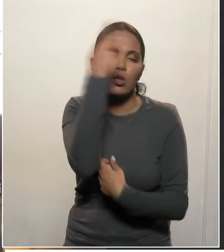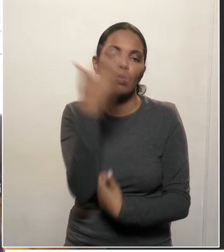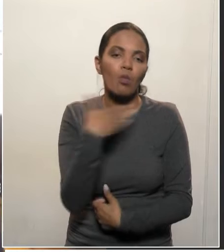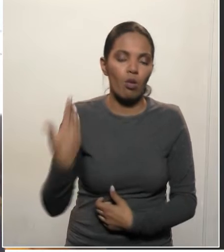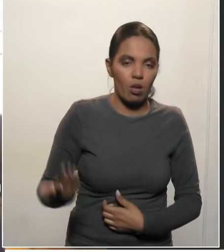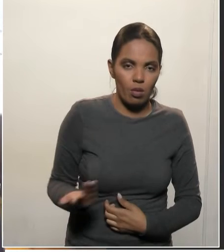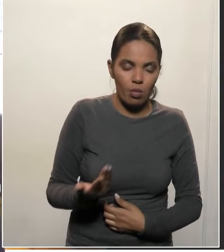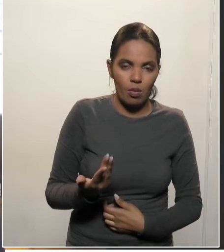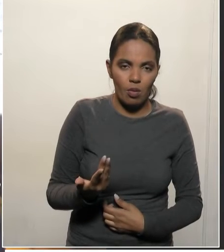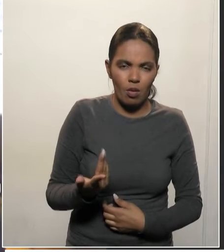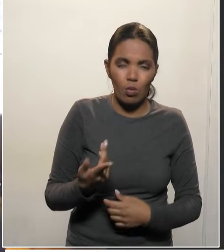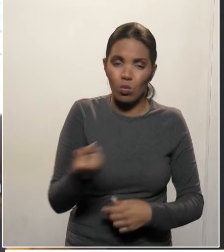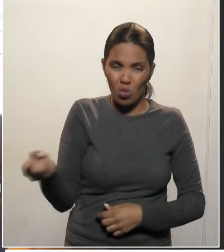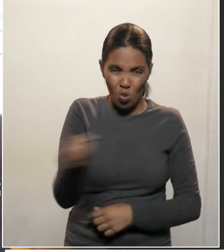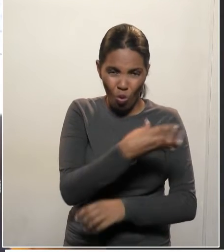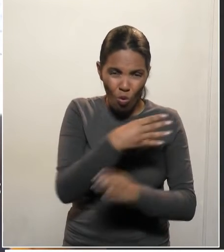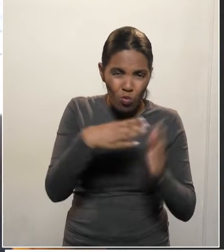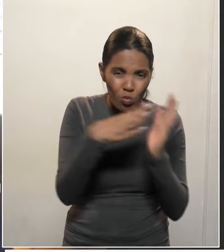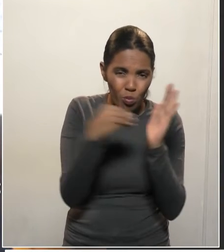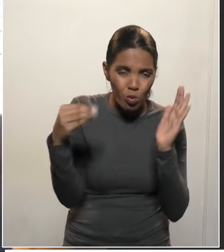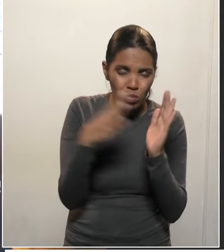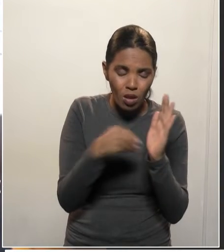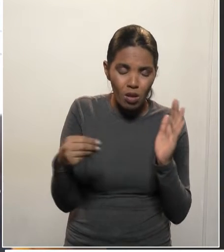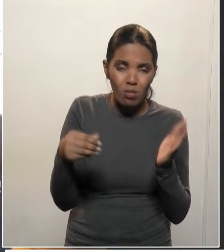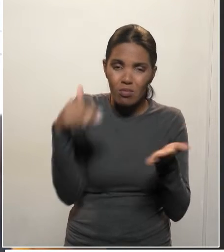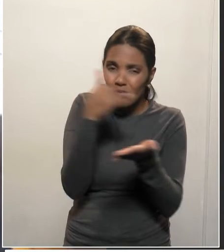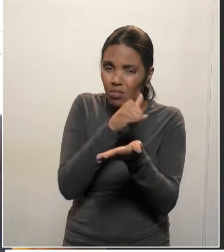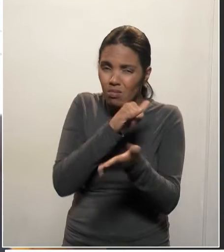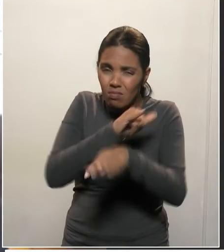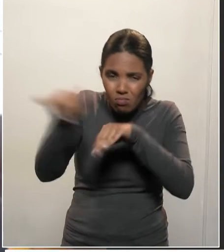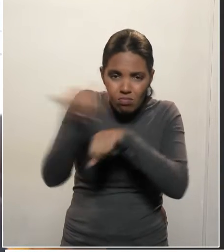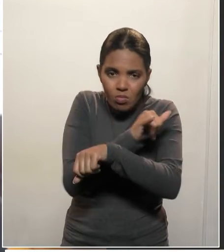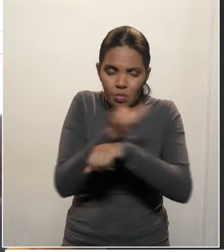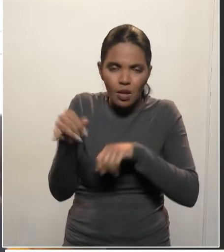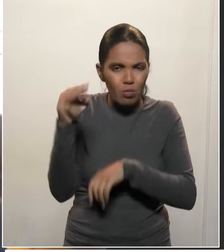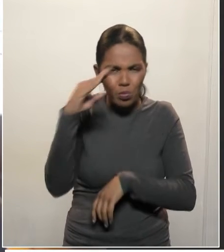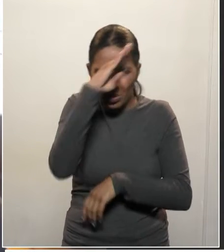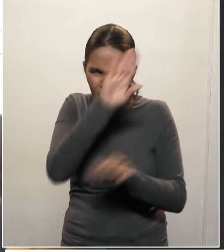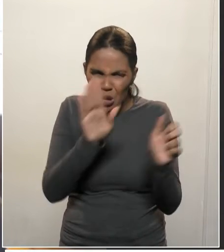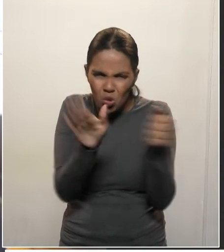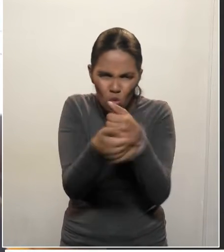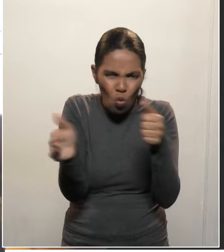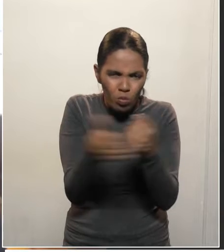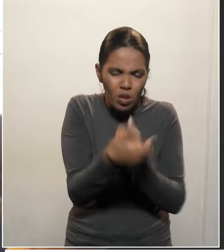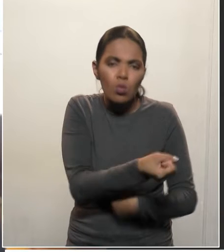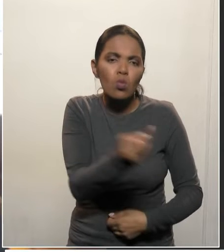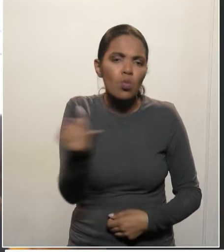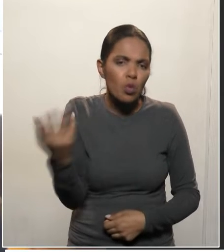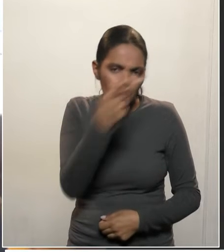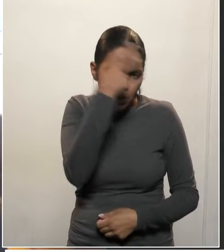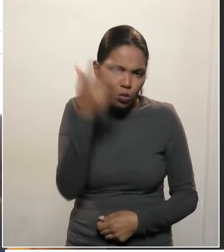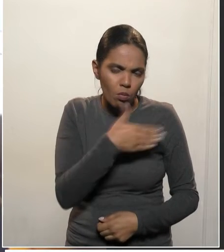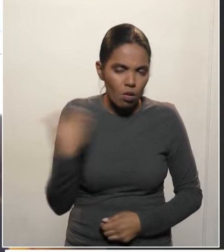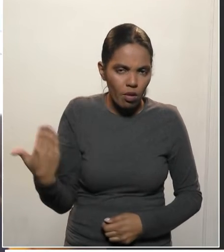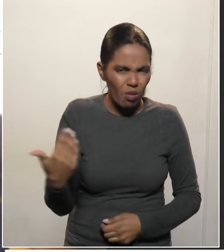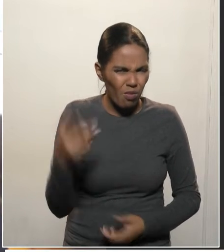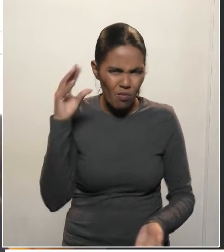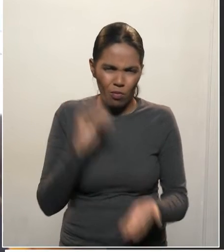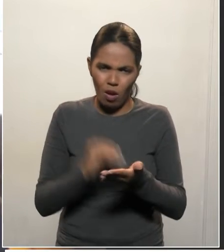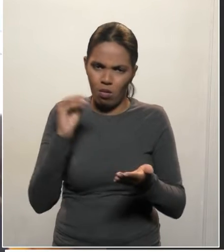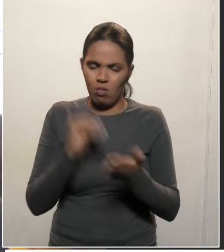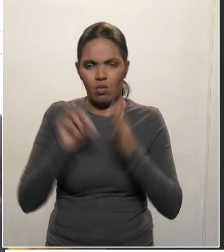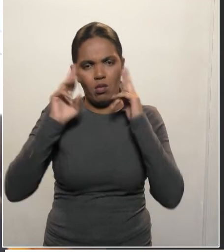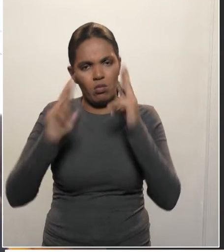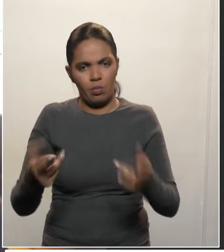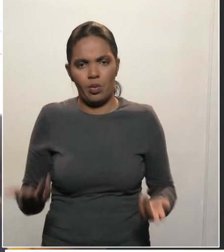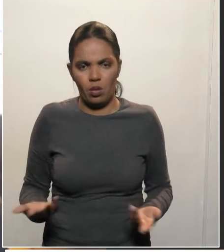A nova metodologia que o governo Bolsonaro está fazendo, isso realmente desrespeita a todos. E